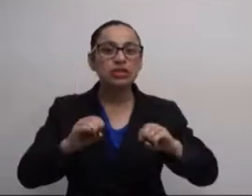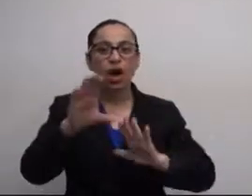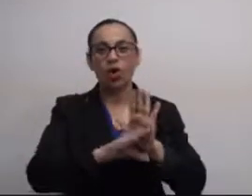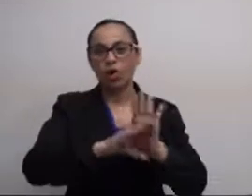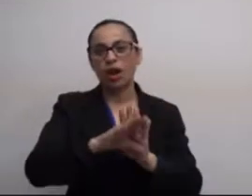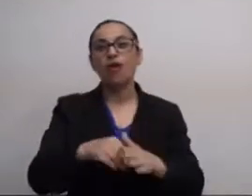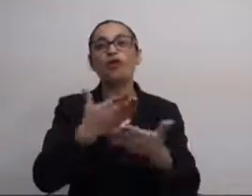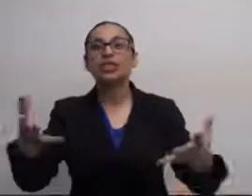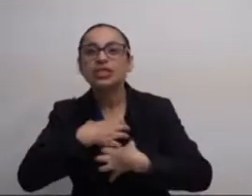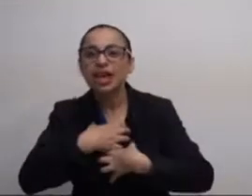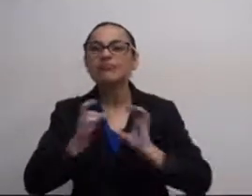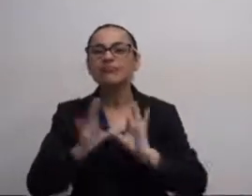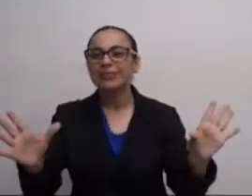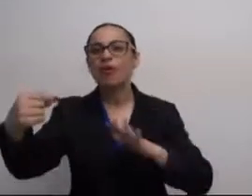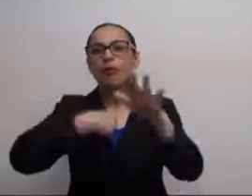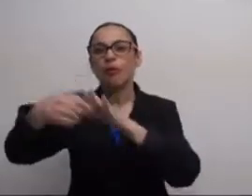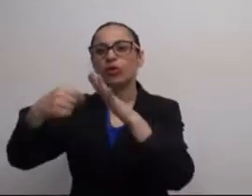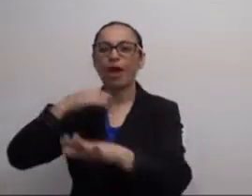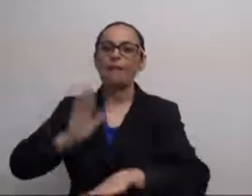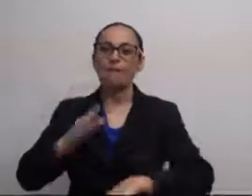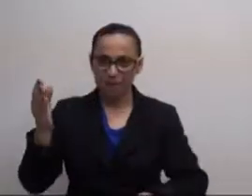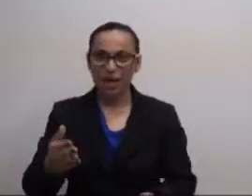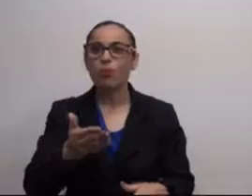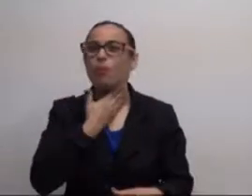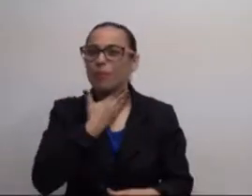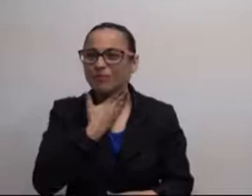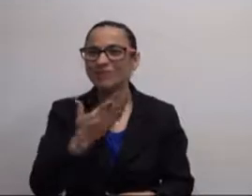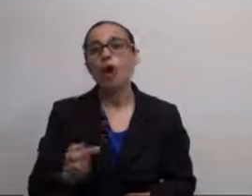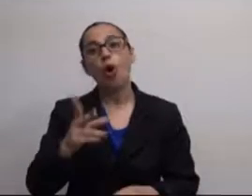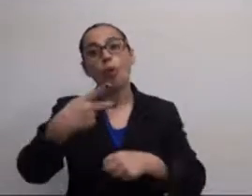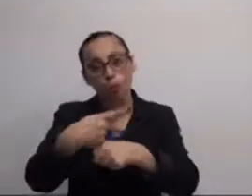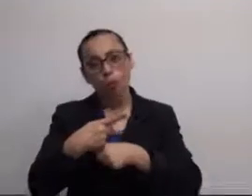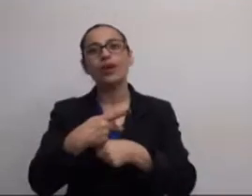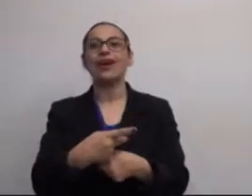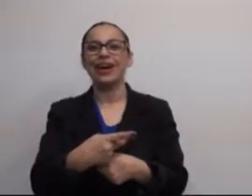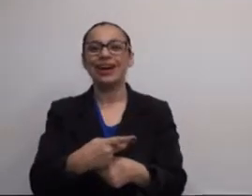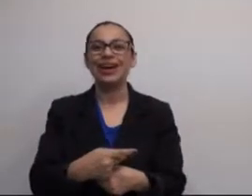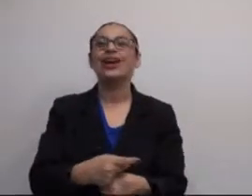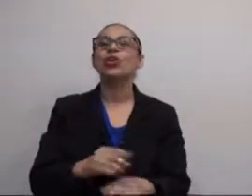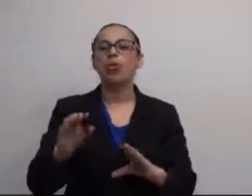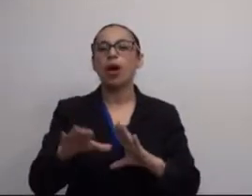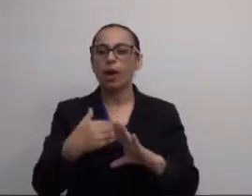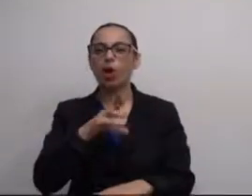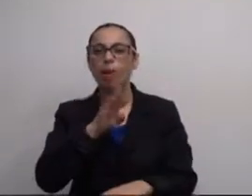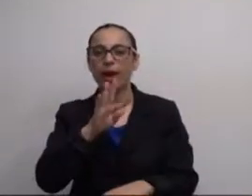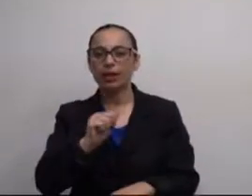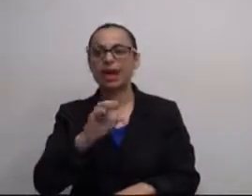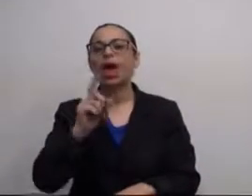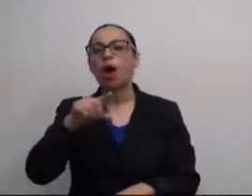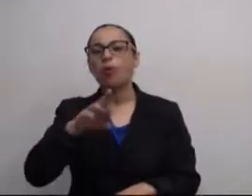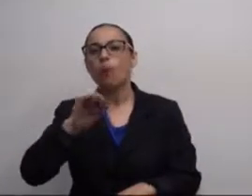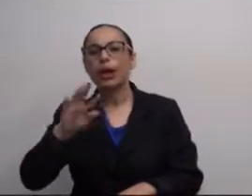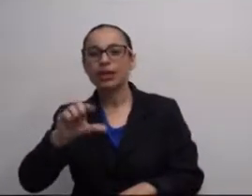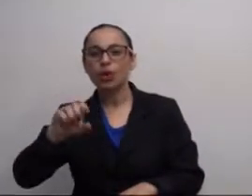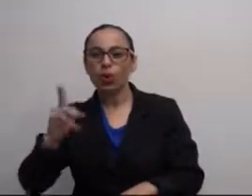digitais dentro de uma metodologia que usa o teatro pra ensinar o currículo. Se vocês se sintam à vontade de me perguntar um pouco mais no bate-papo